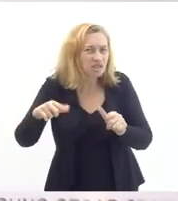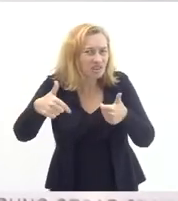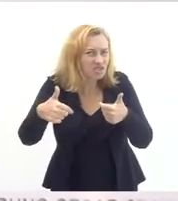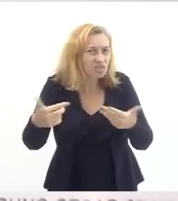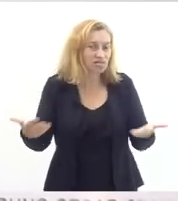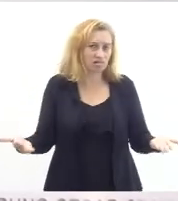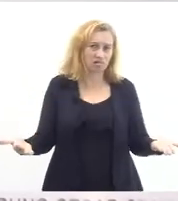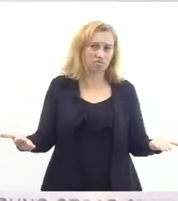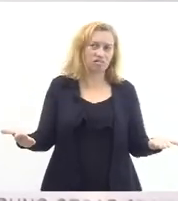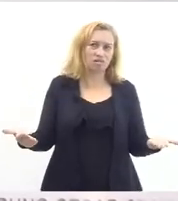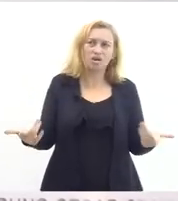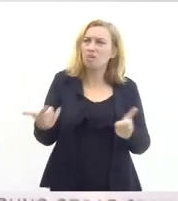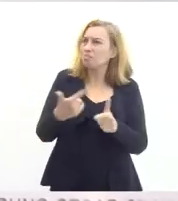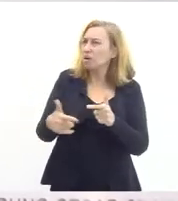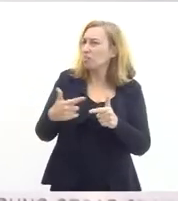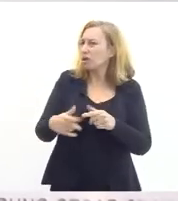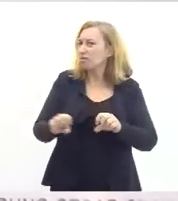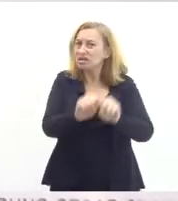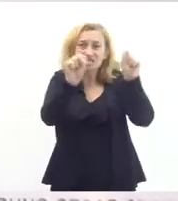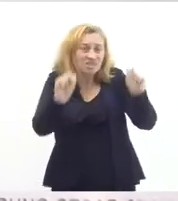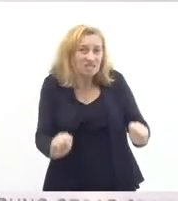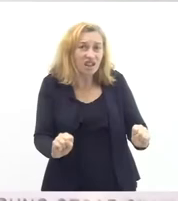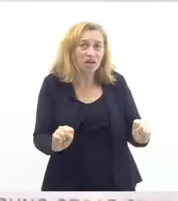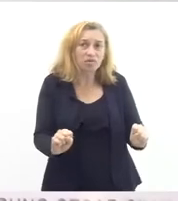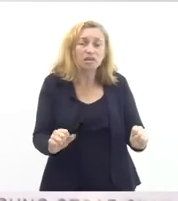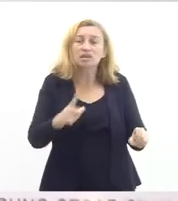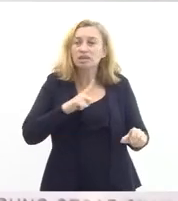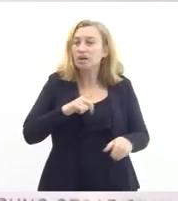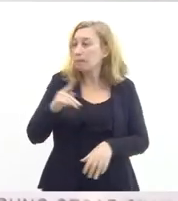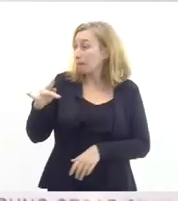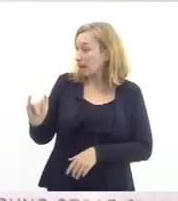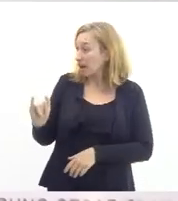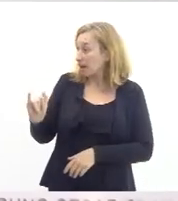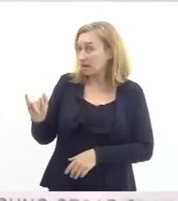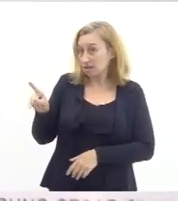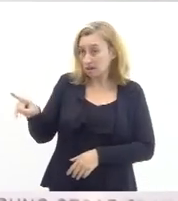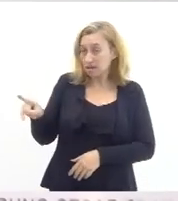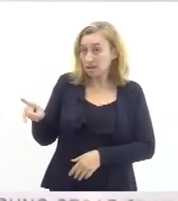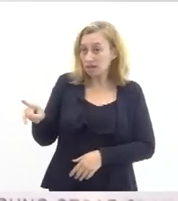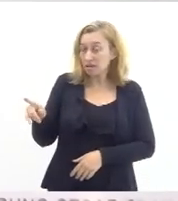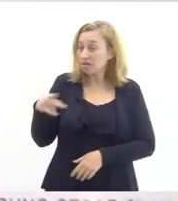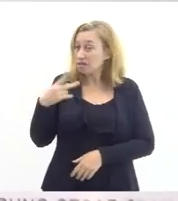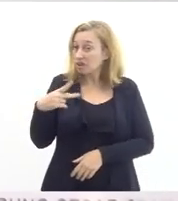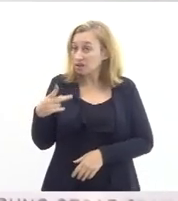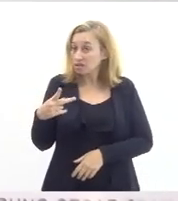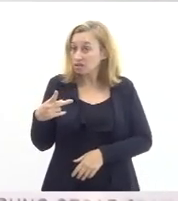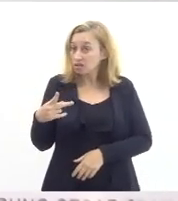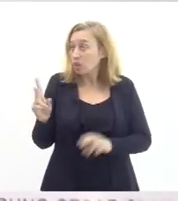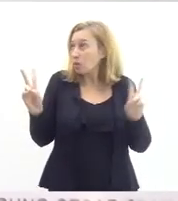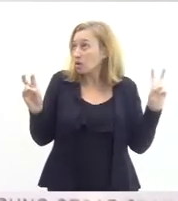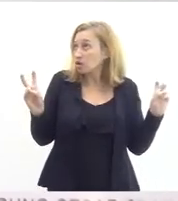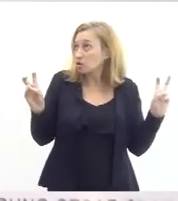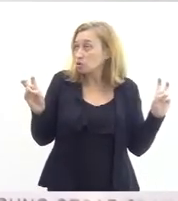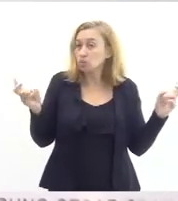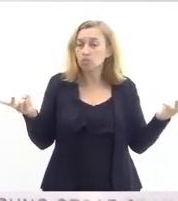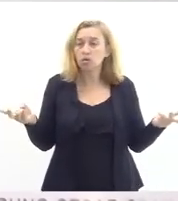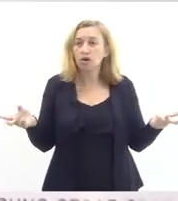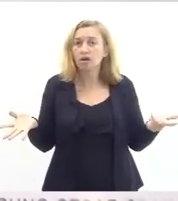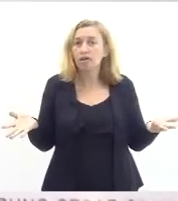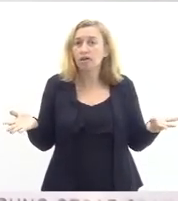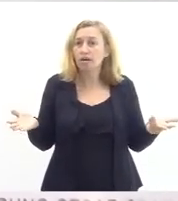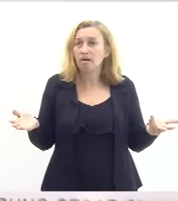isso é um problema sistêmico existem pais aí que estão levantando entre nós a questão de que